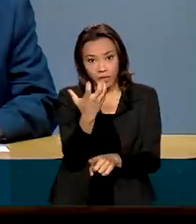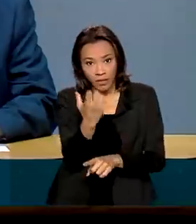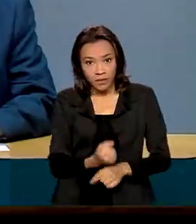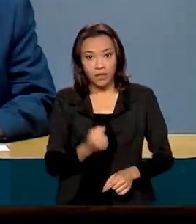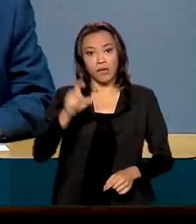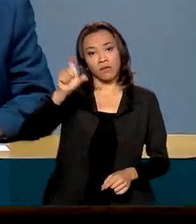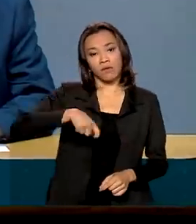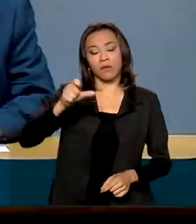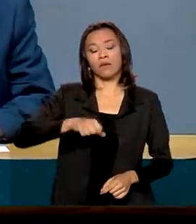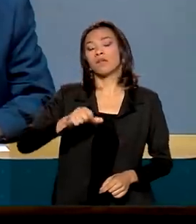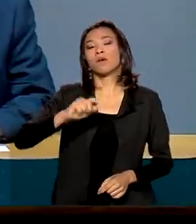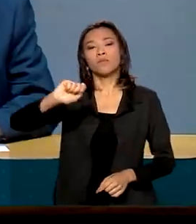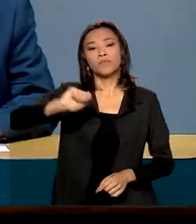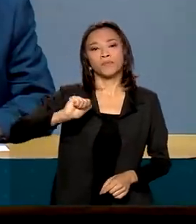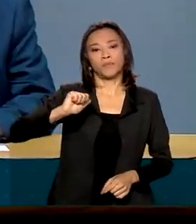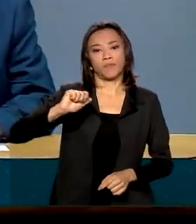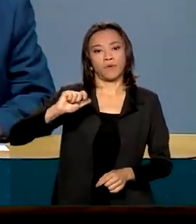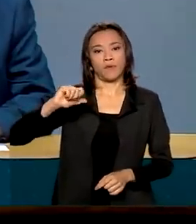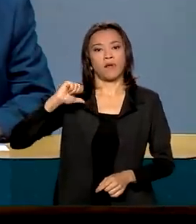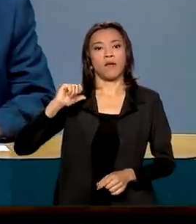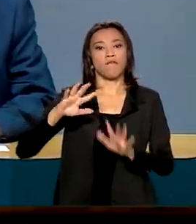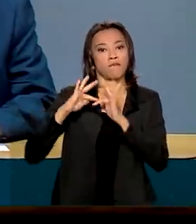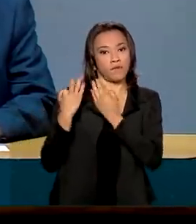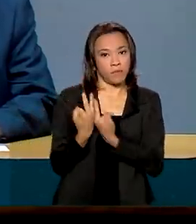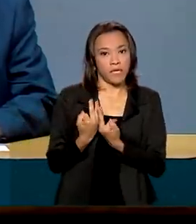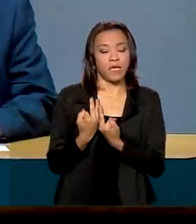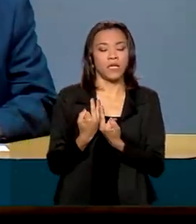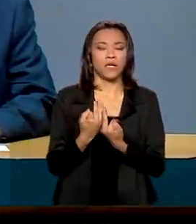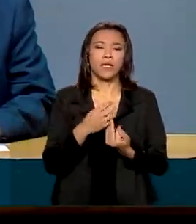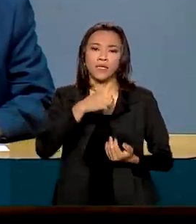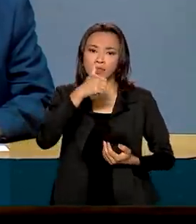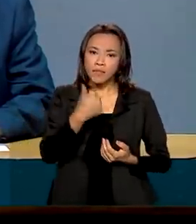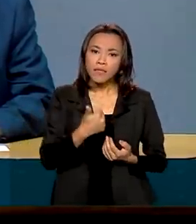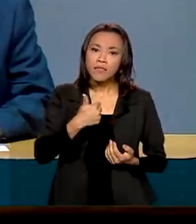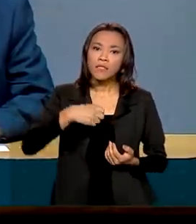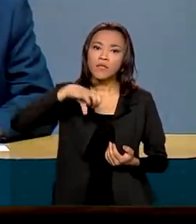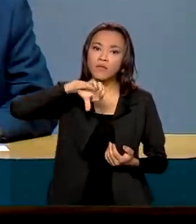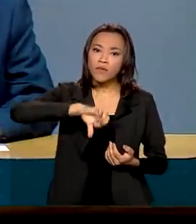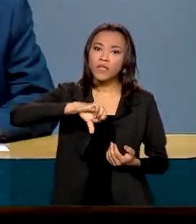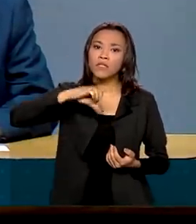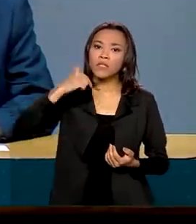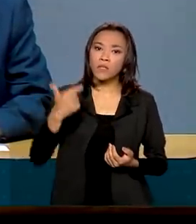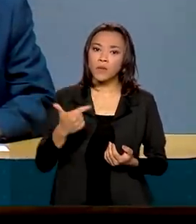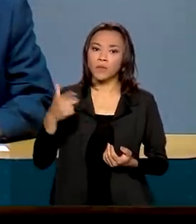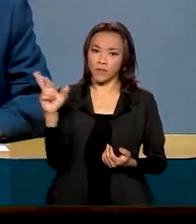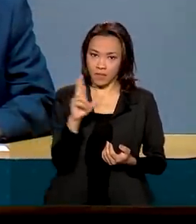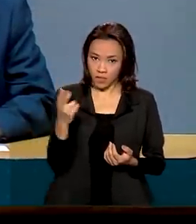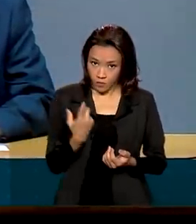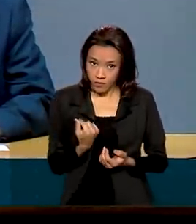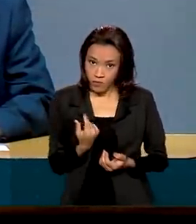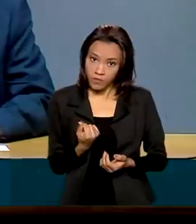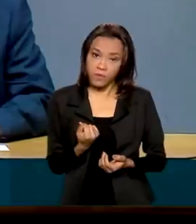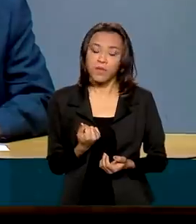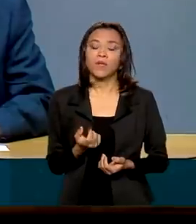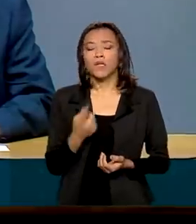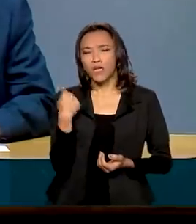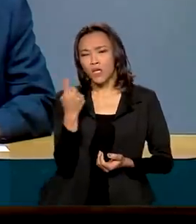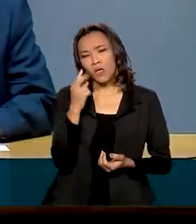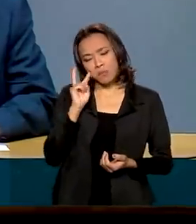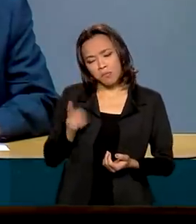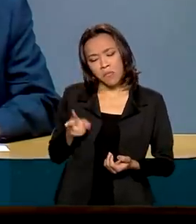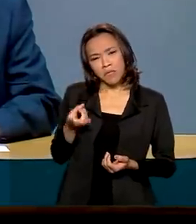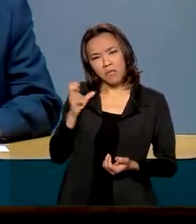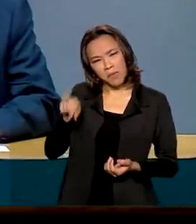que cujo ticket médio está na casa de 192 reais, e a gente vê esse valor